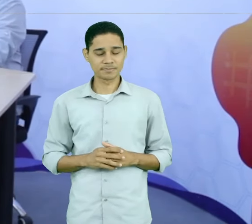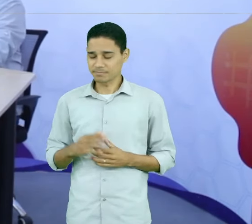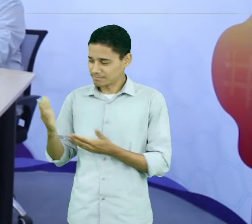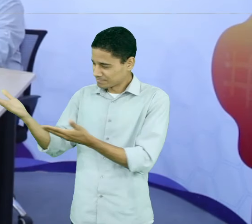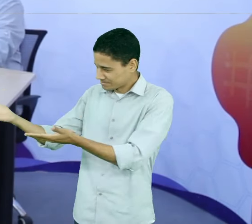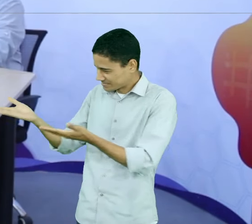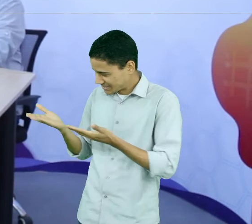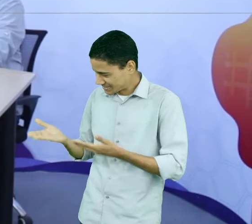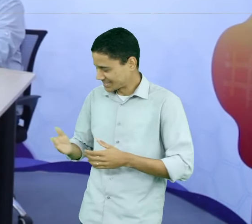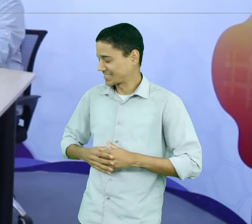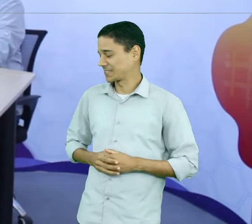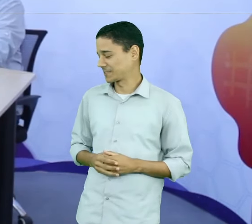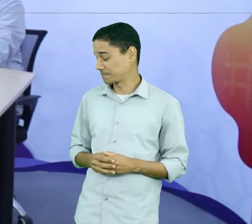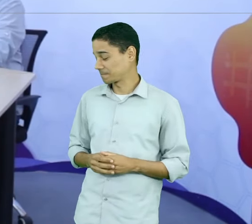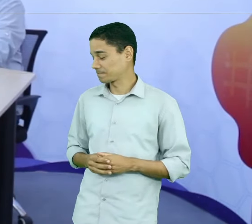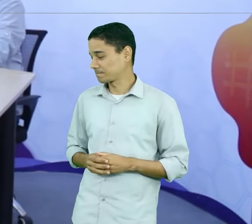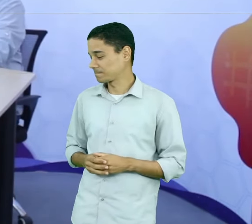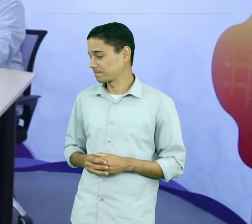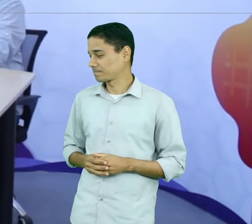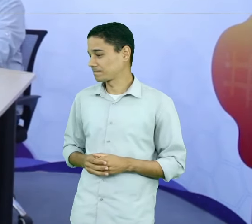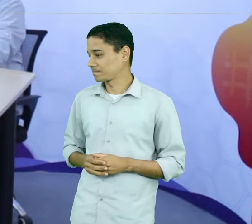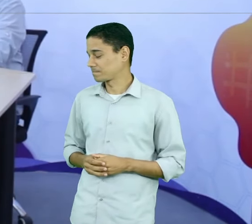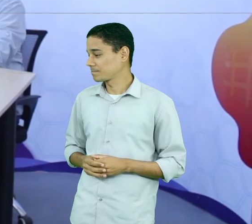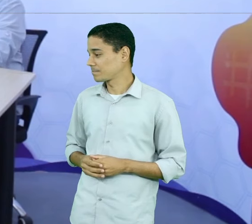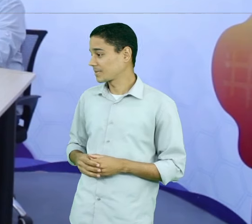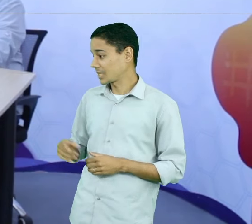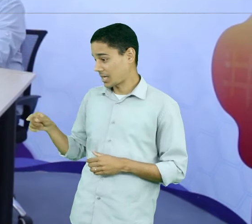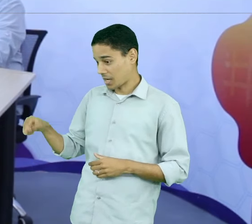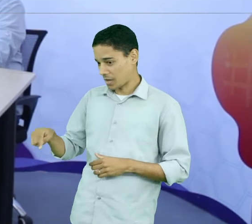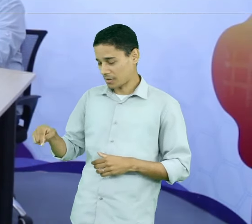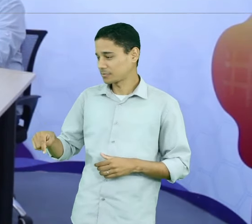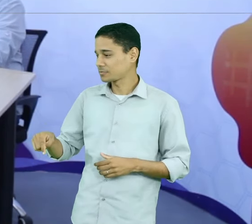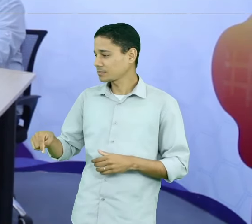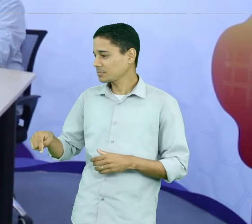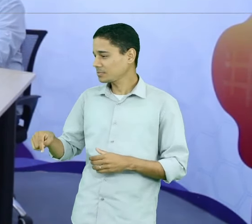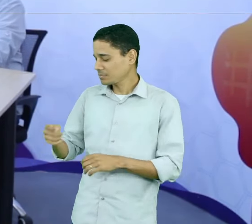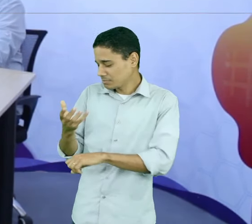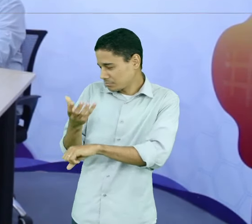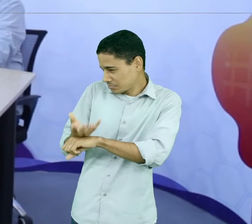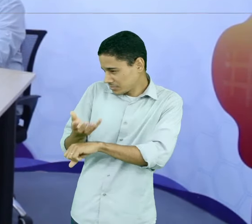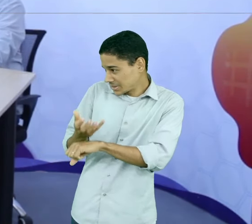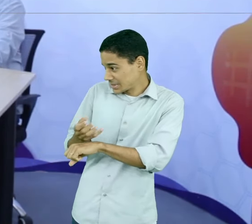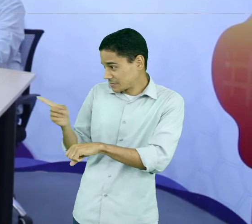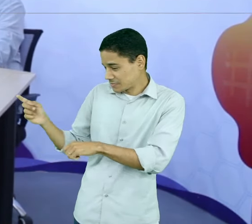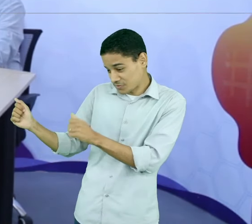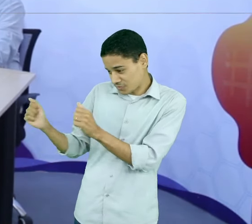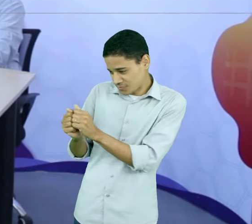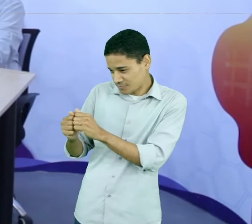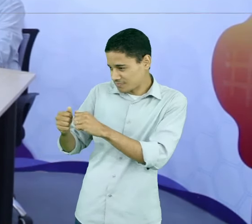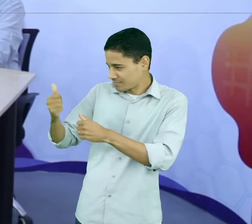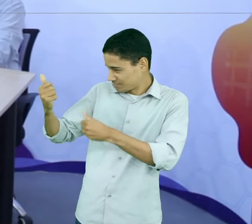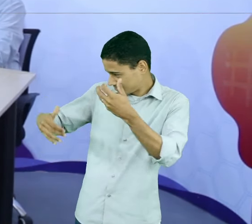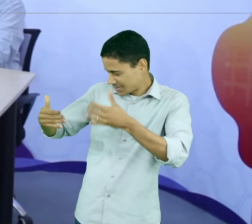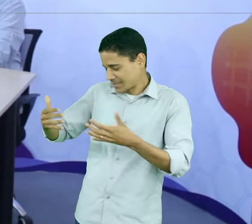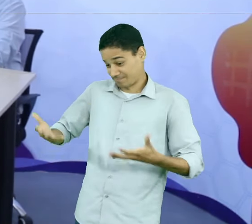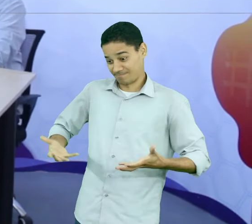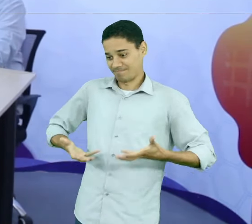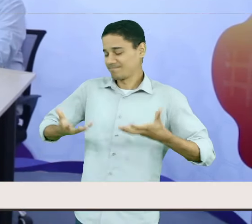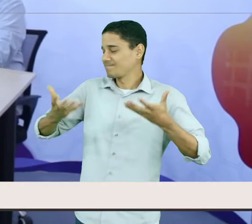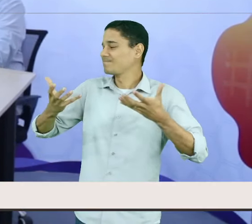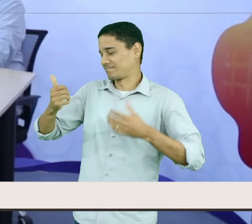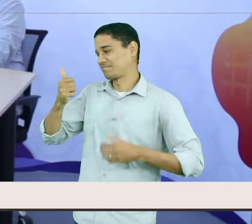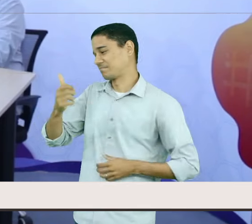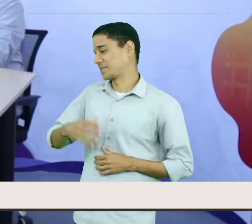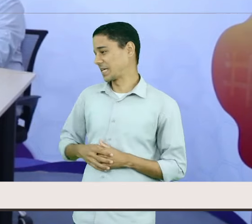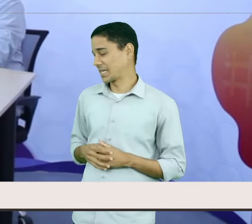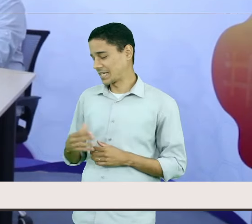que vai abrilhantar a nossa disciplina e nos enriquecer de conhecimento.